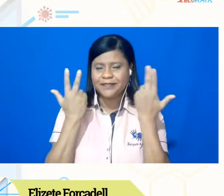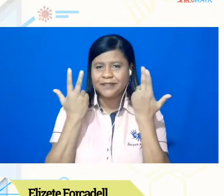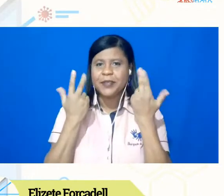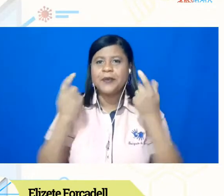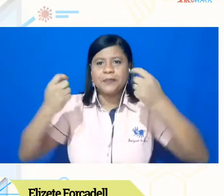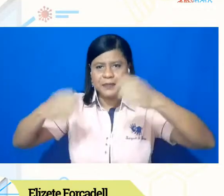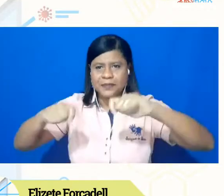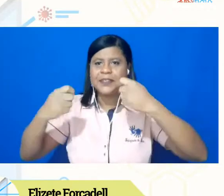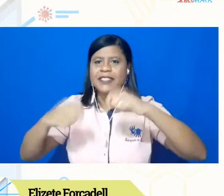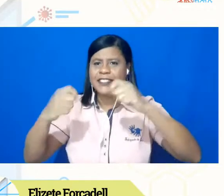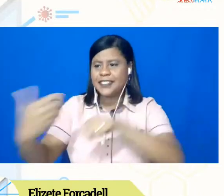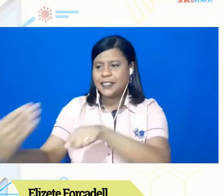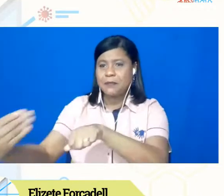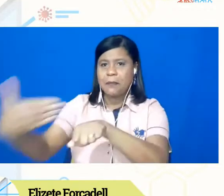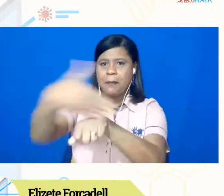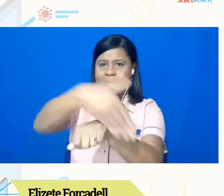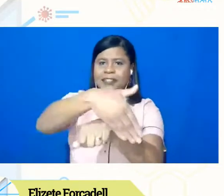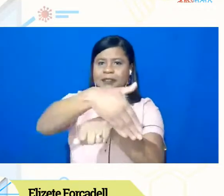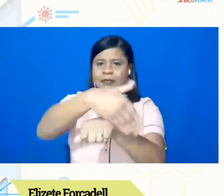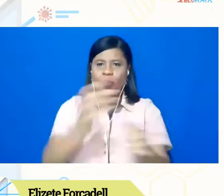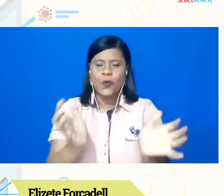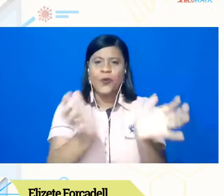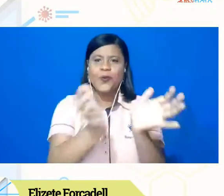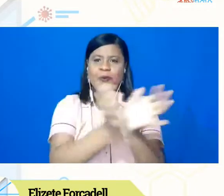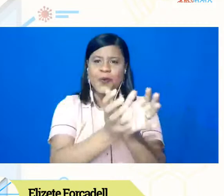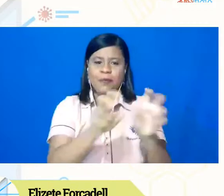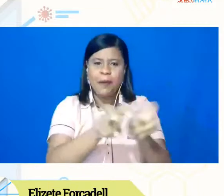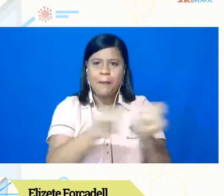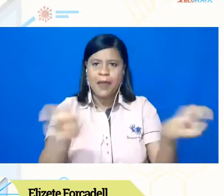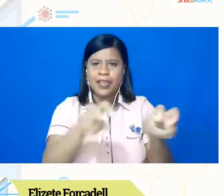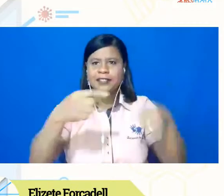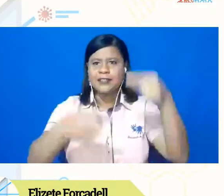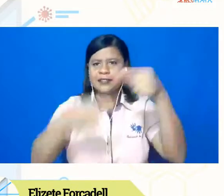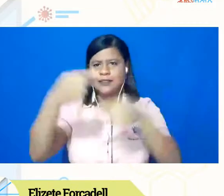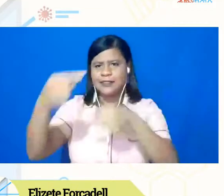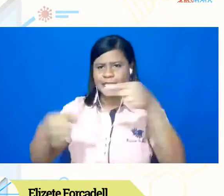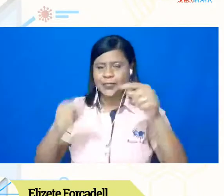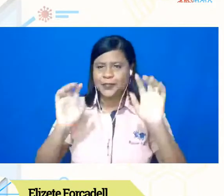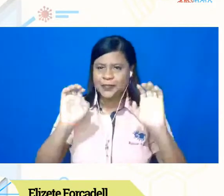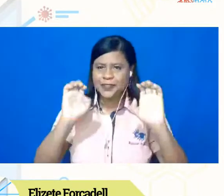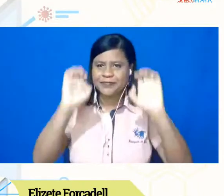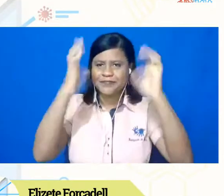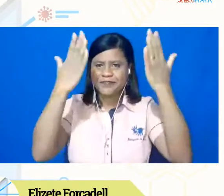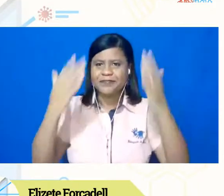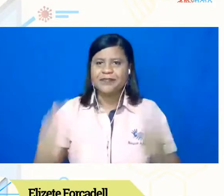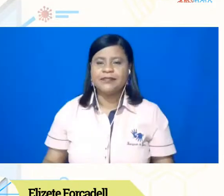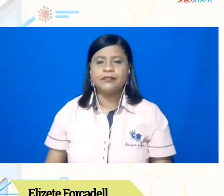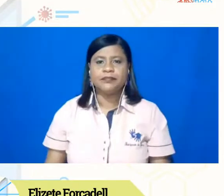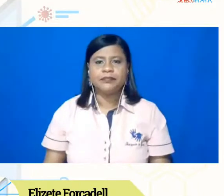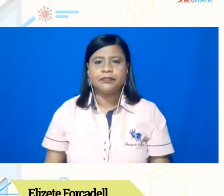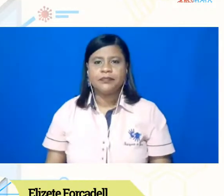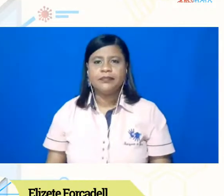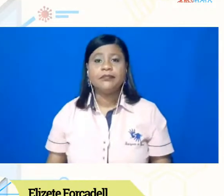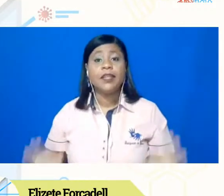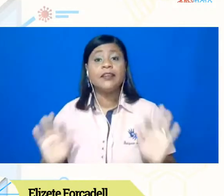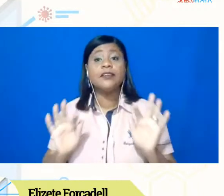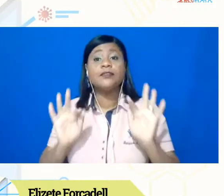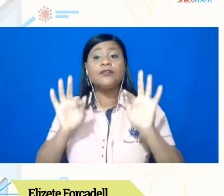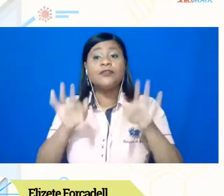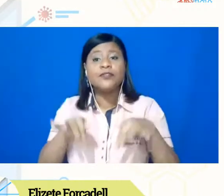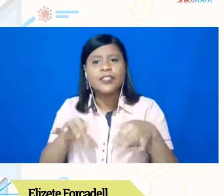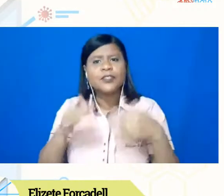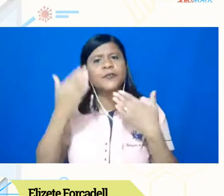precisariam participar e compor, então, as mesas de discussão do nosso evento, né. Com isso, encerro, novamente, agradecendo,